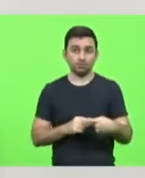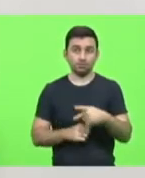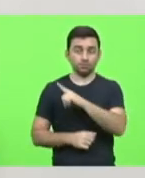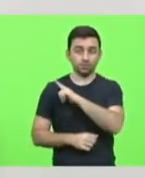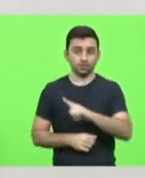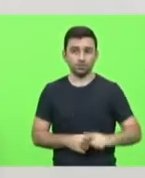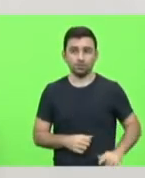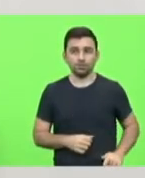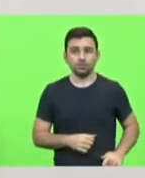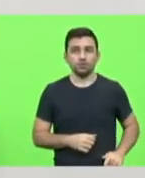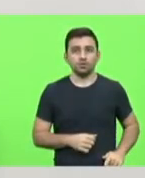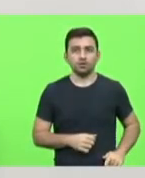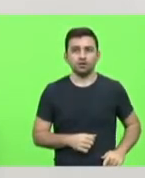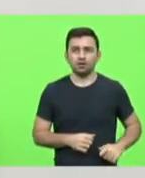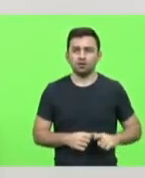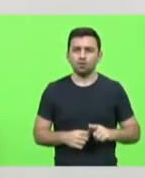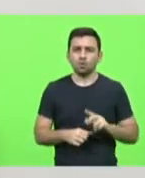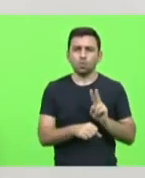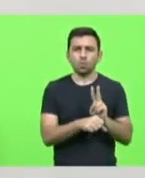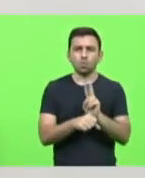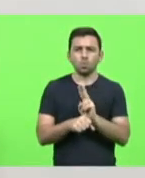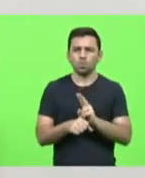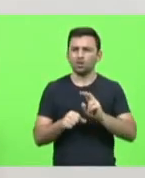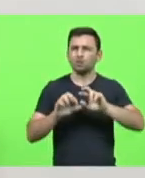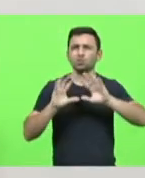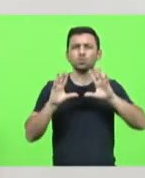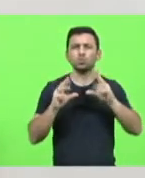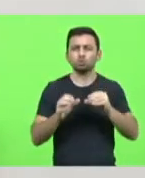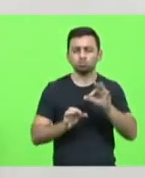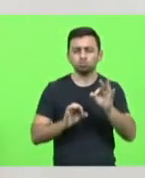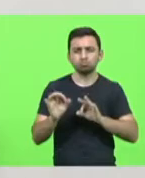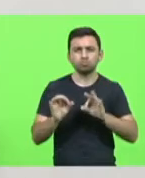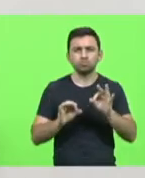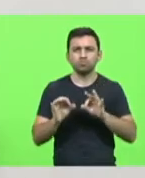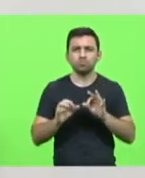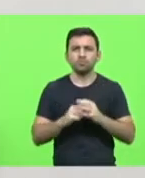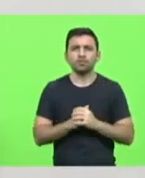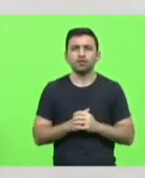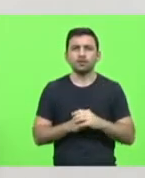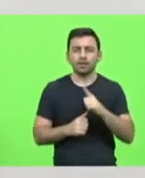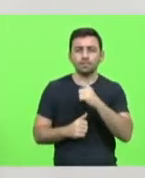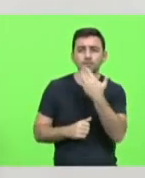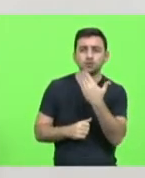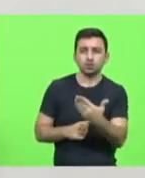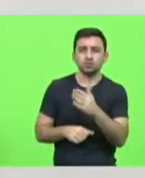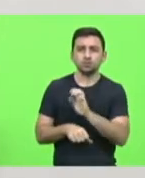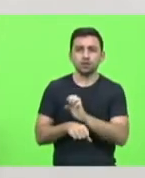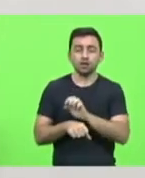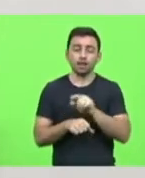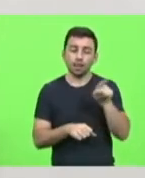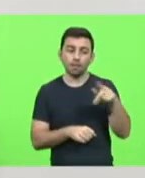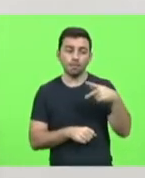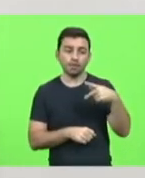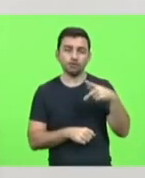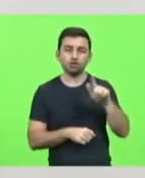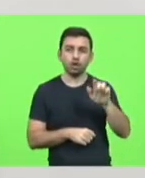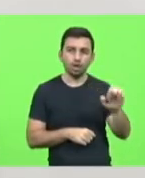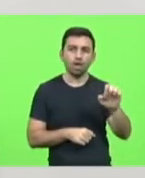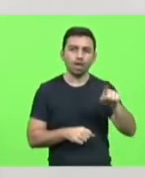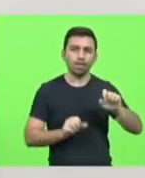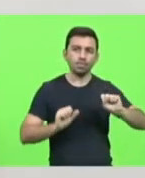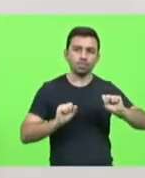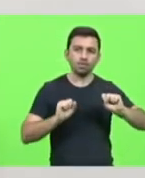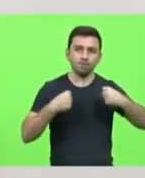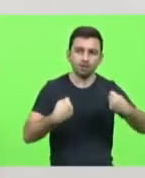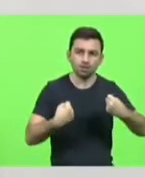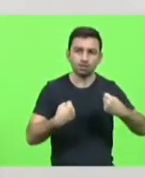que tratam de cada uma das questões ali, você vai lá, você tem uma demanda com o Estado, vai ser a PGE que vai defender o Estado, são os